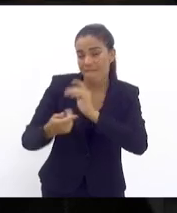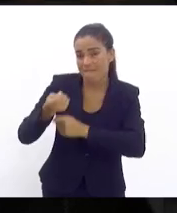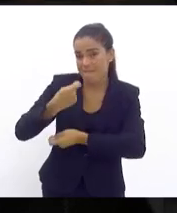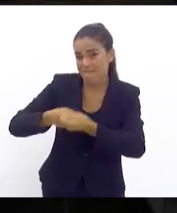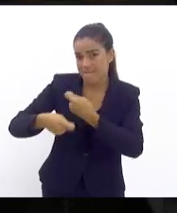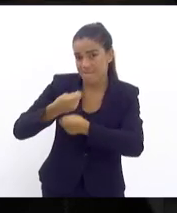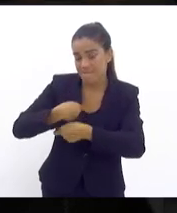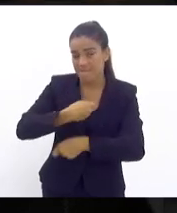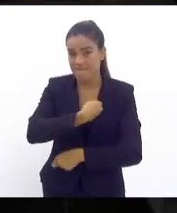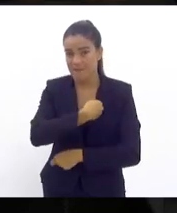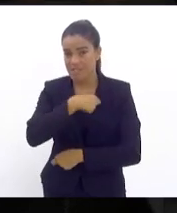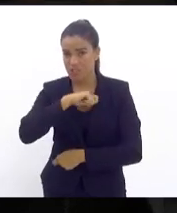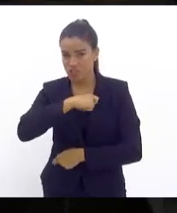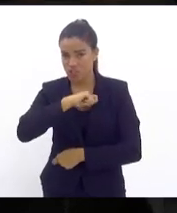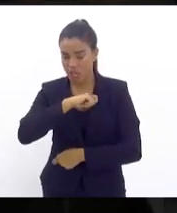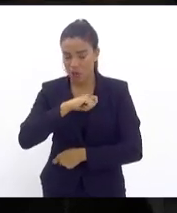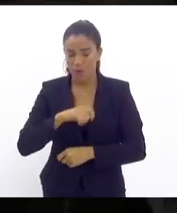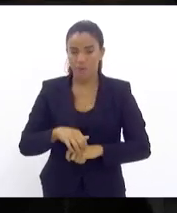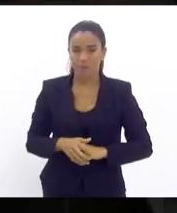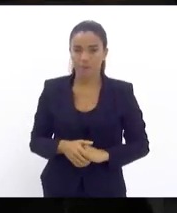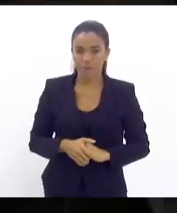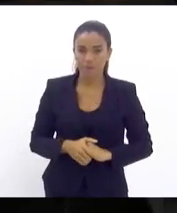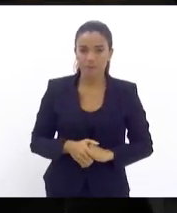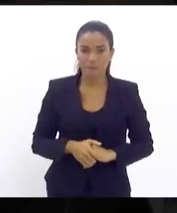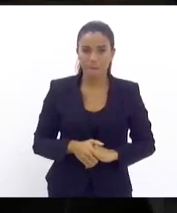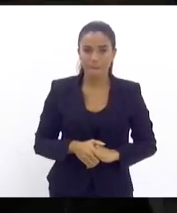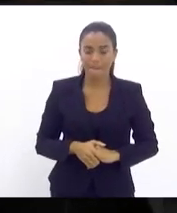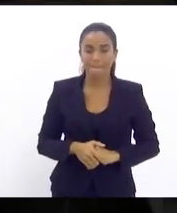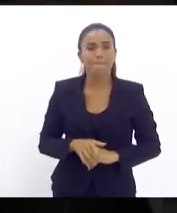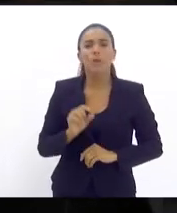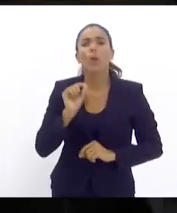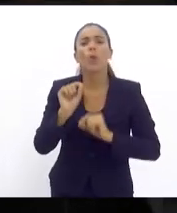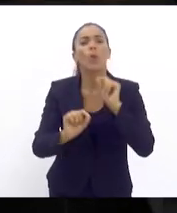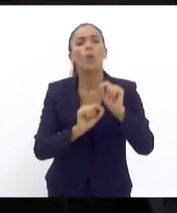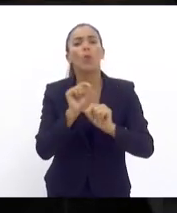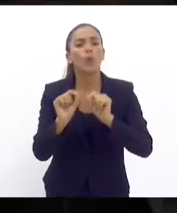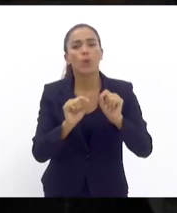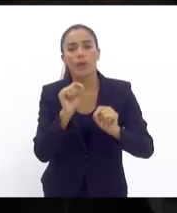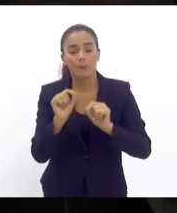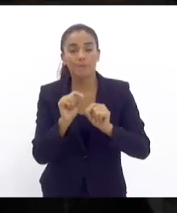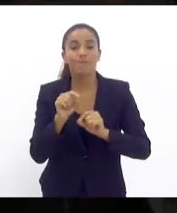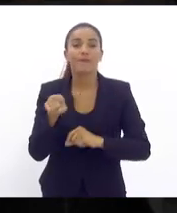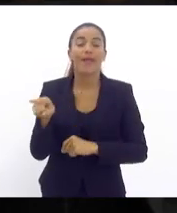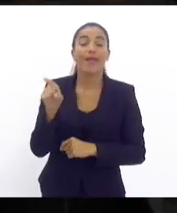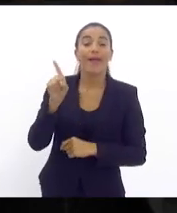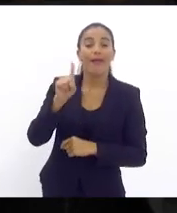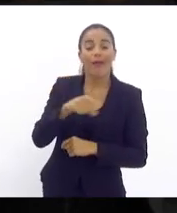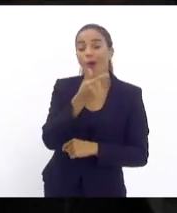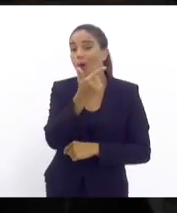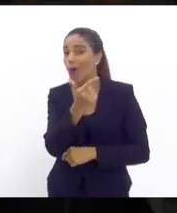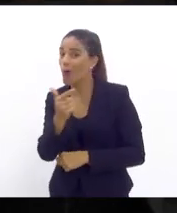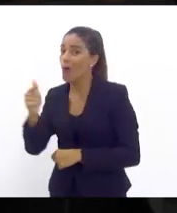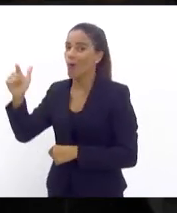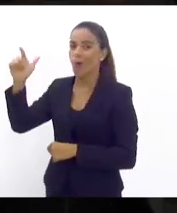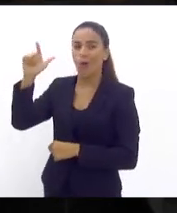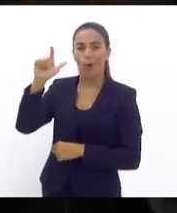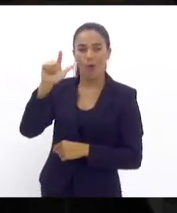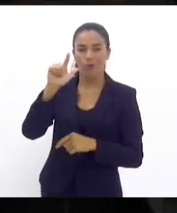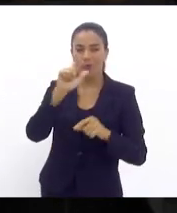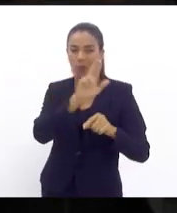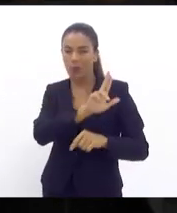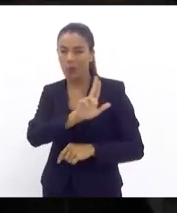Arcabouço fiscal nada mais é que uma outra denominação